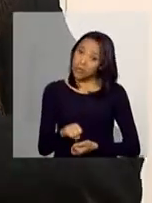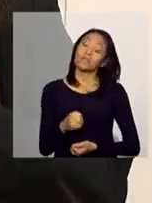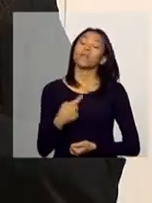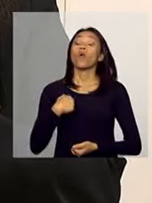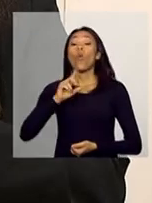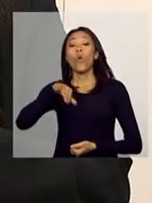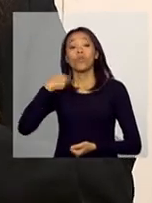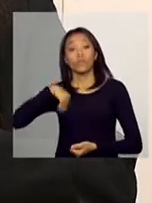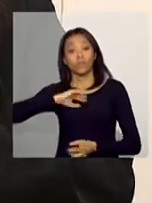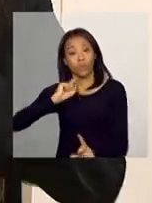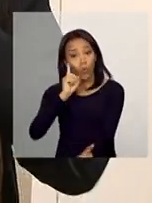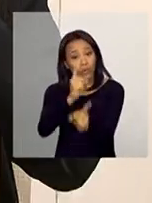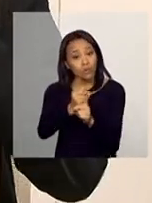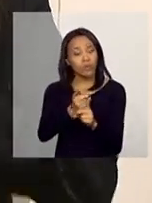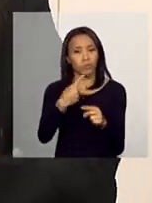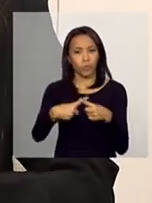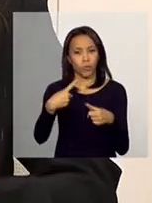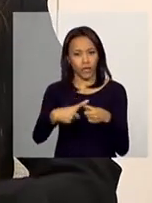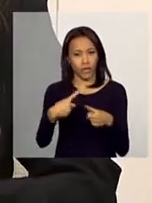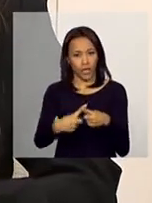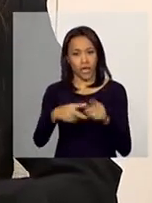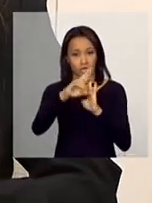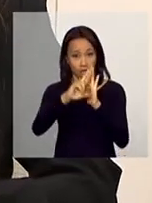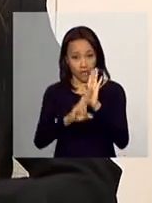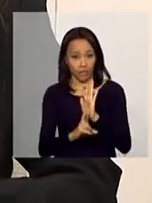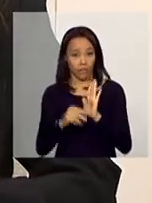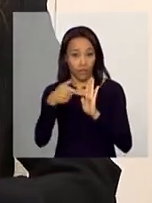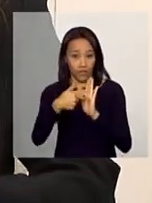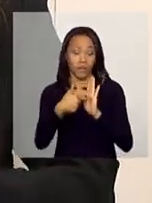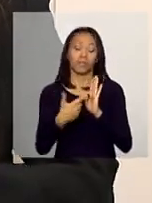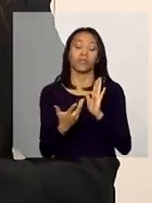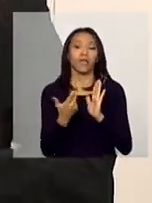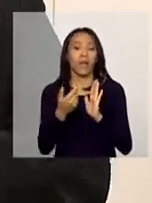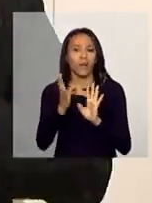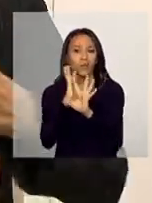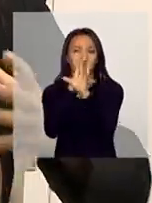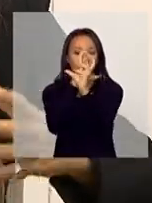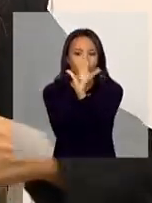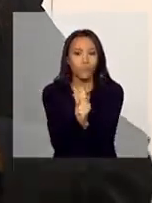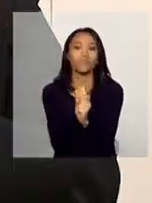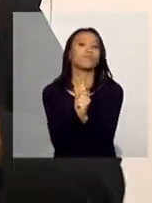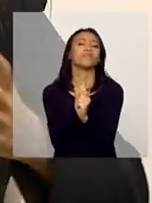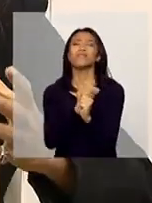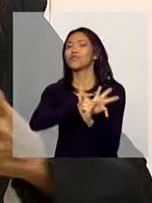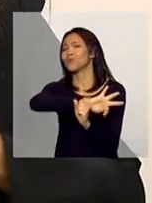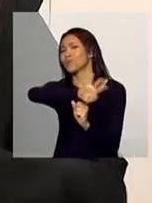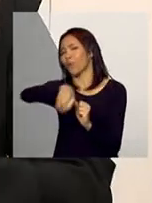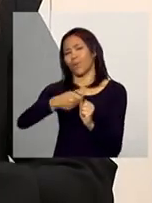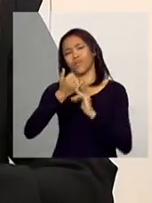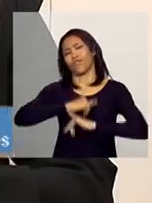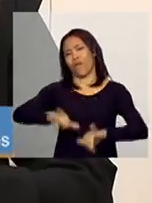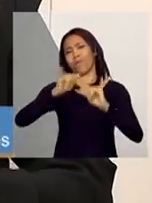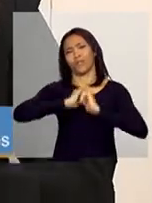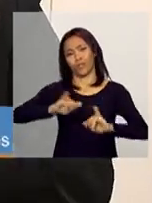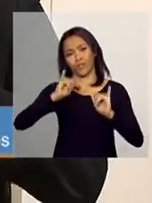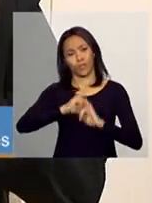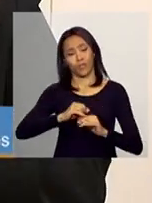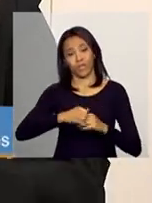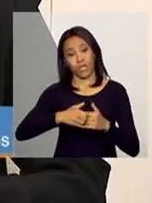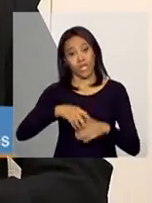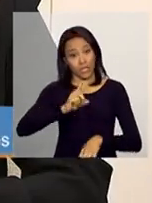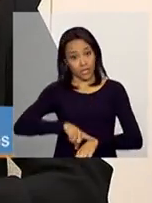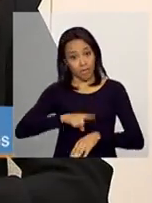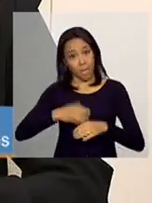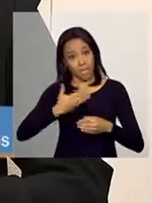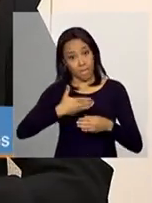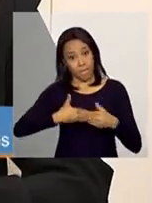resultados, porque o sistema de condicionalidades consolida os resultados, né? O sistema de condicionalidades tem todas as informações desse processo de acompanhamento e tem a